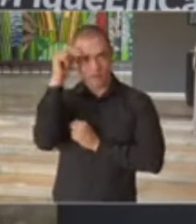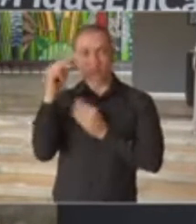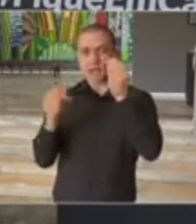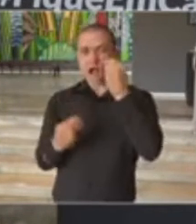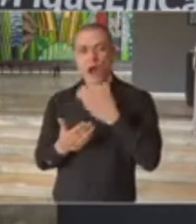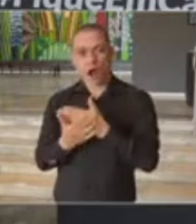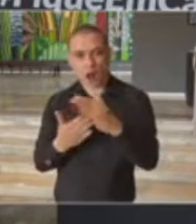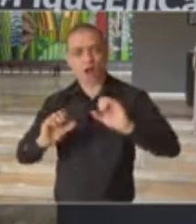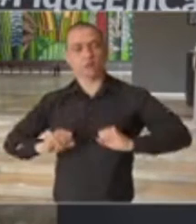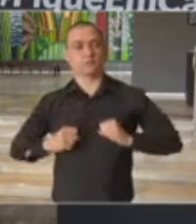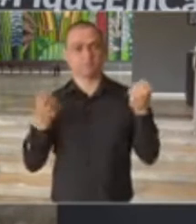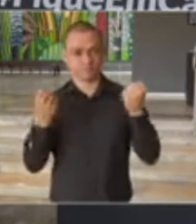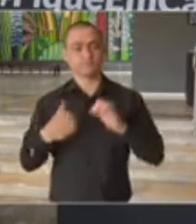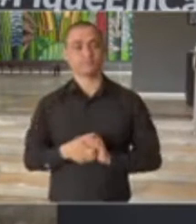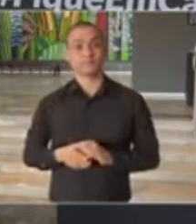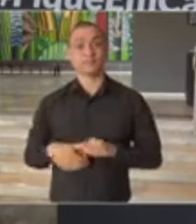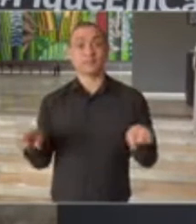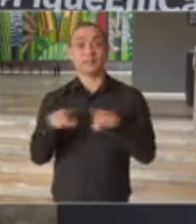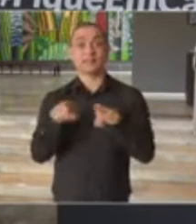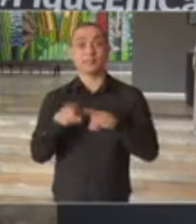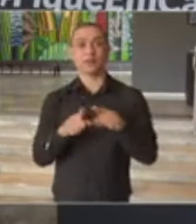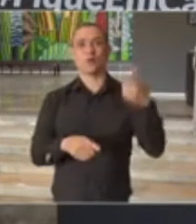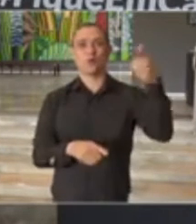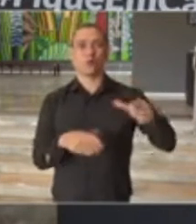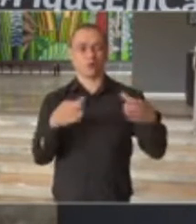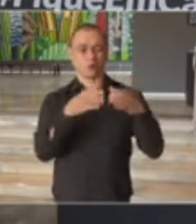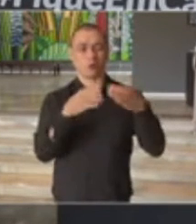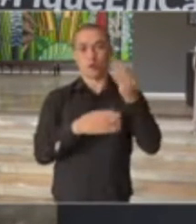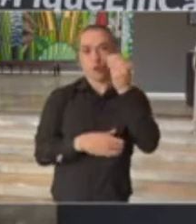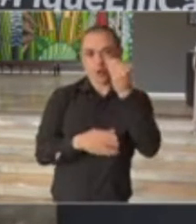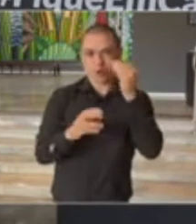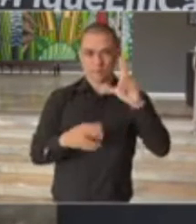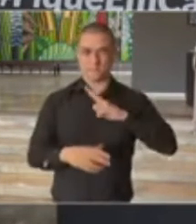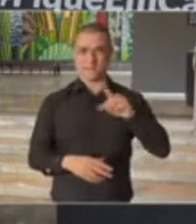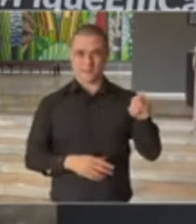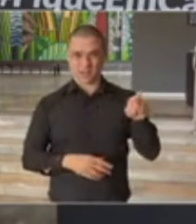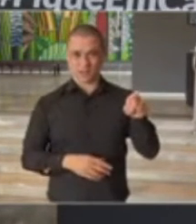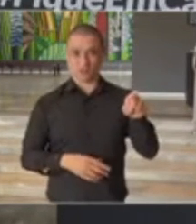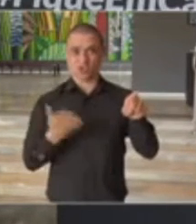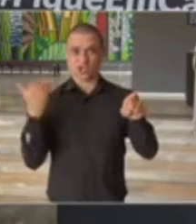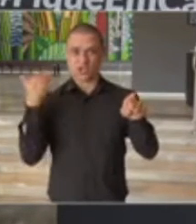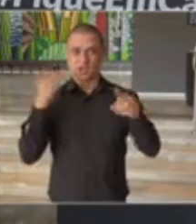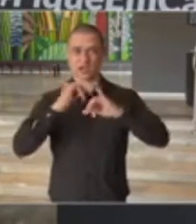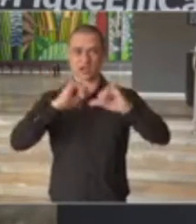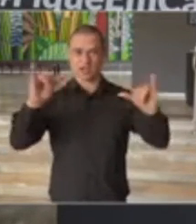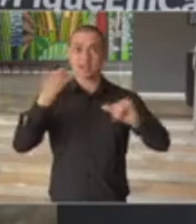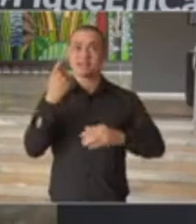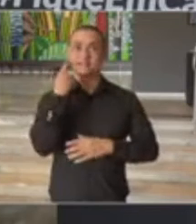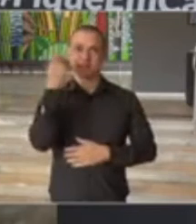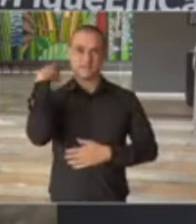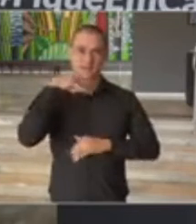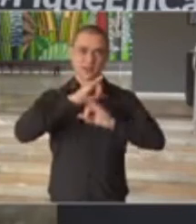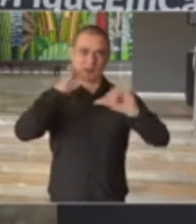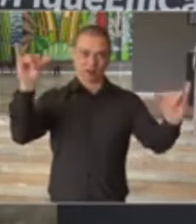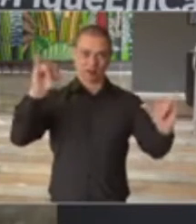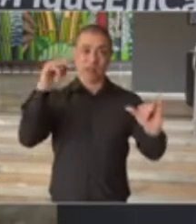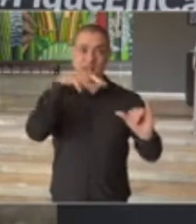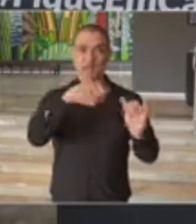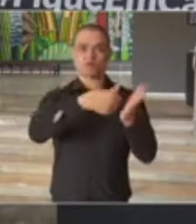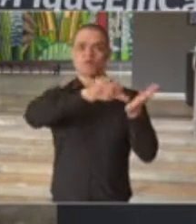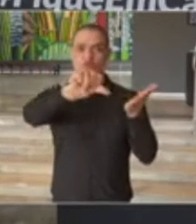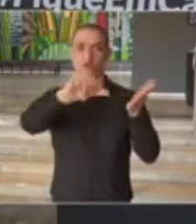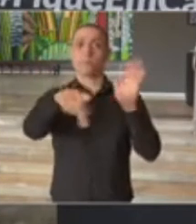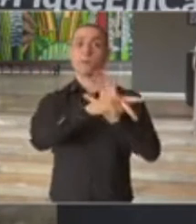iniciativa se fortaleça. E também temos um grupo de testagem privada, que foi anunciado nesta sexta-feira, com selo de